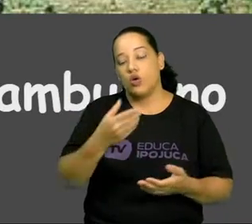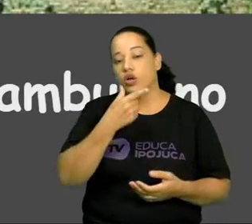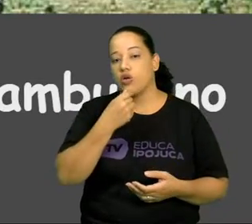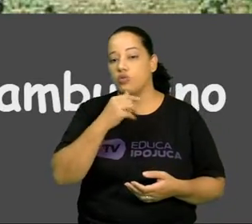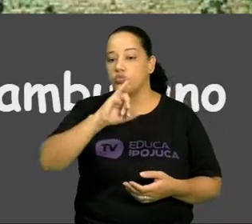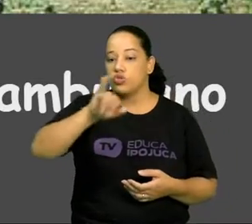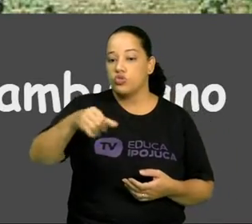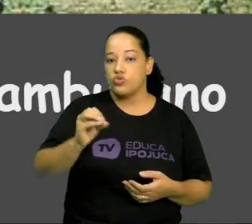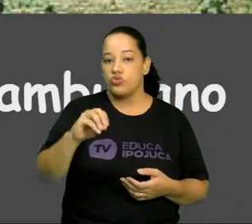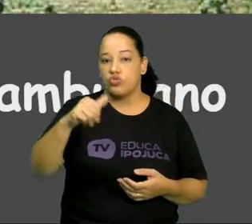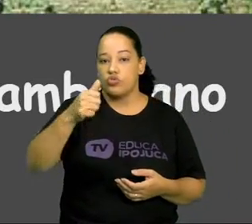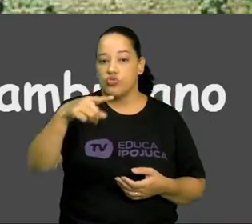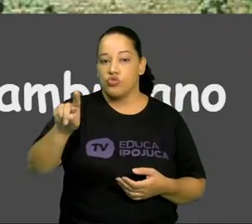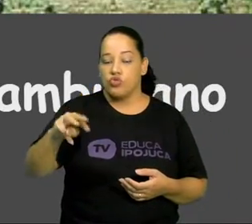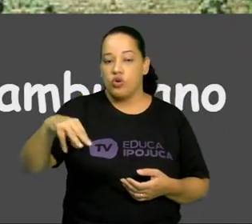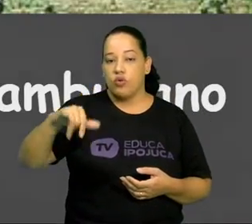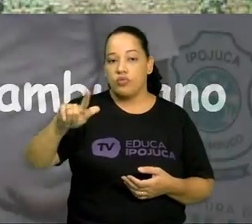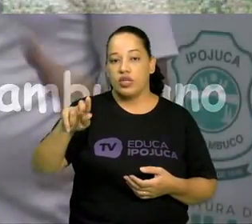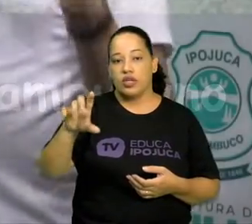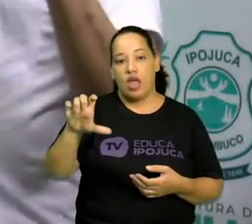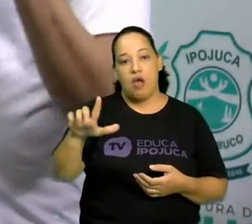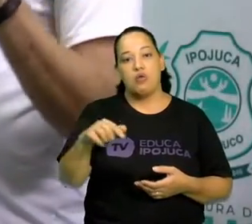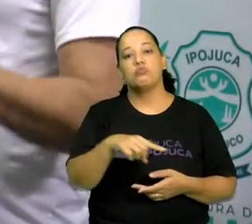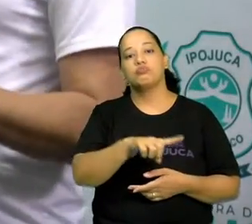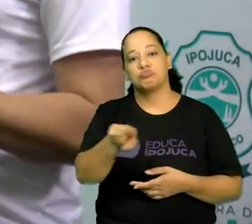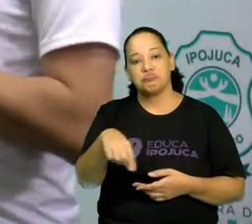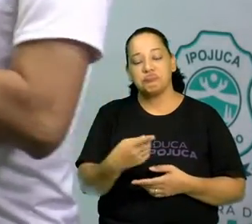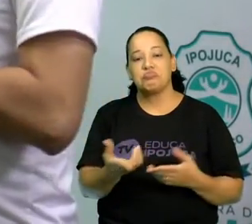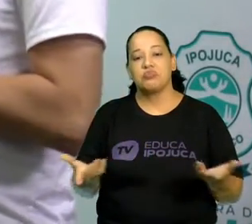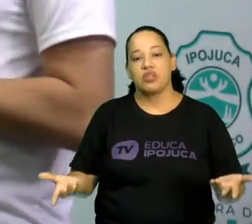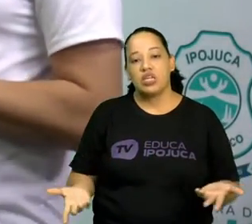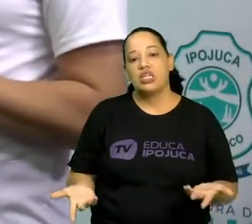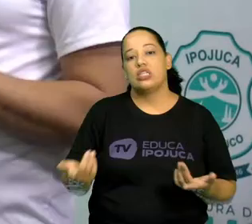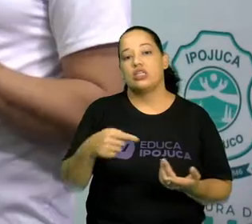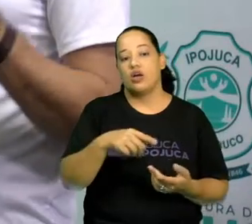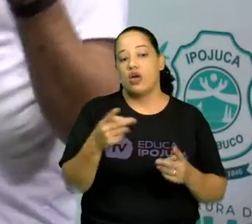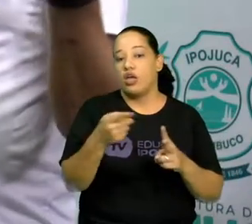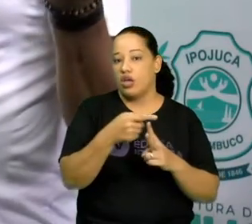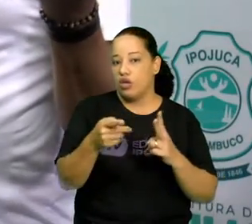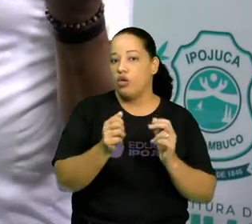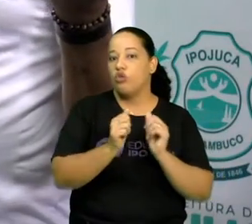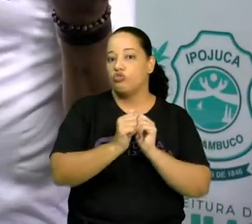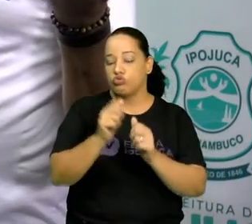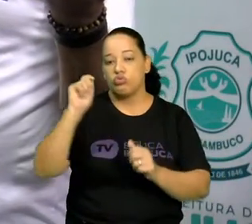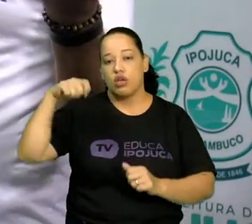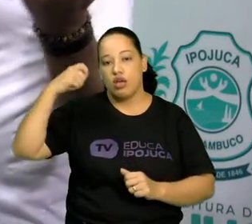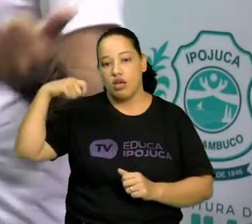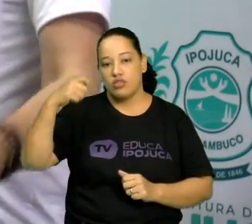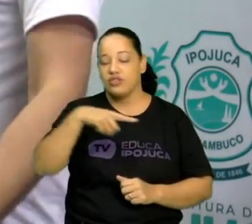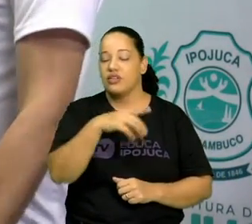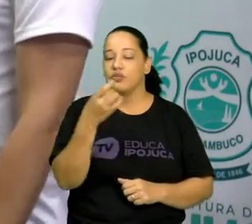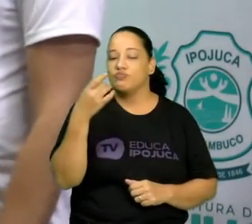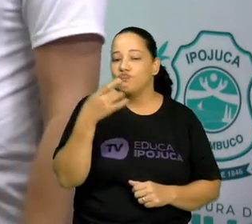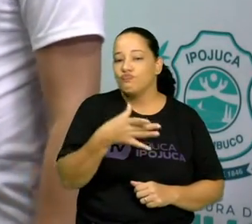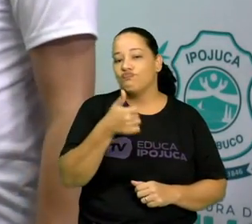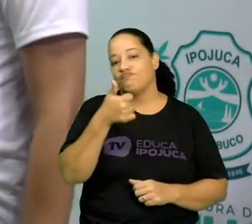que protagonizam o Cinema Aspirina de Urubus. A minha cena é com os dois, inclusive, e eles são maravilhosos.